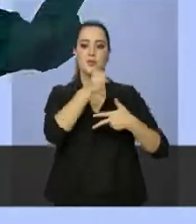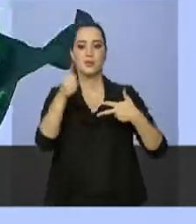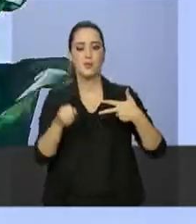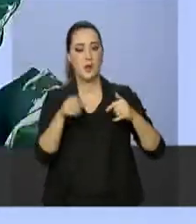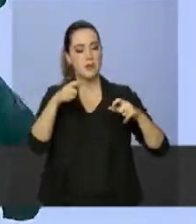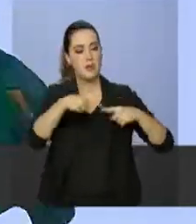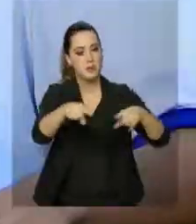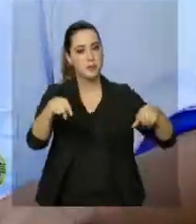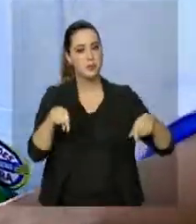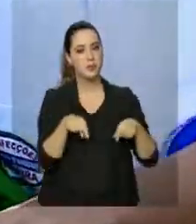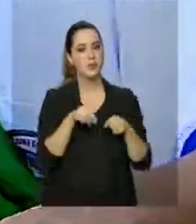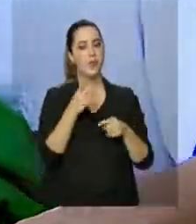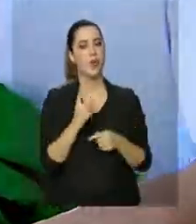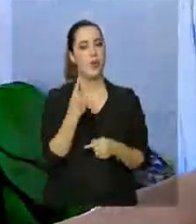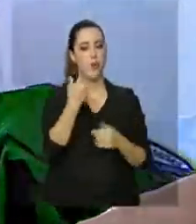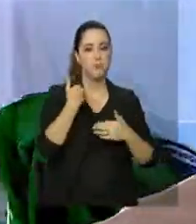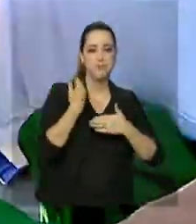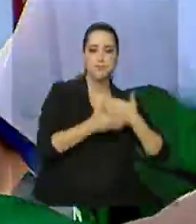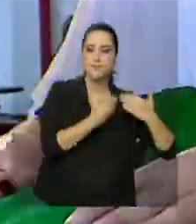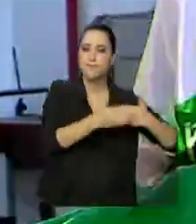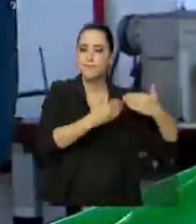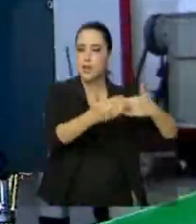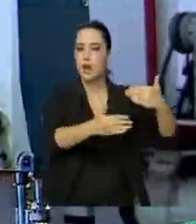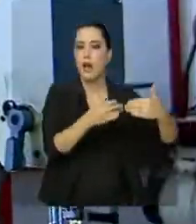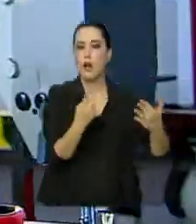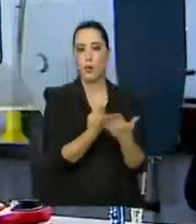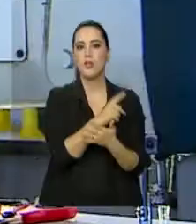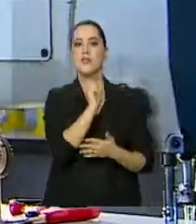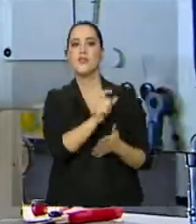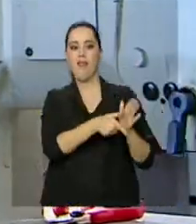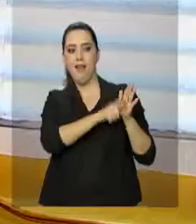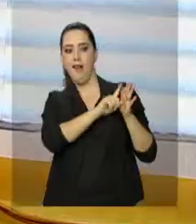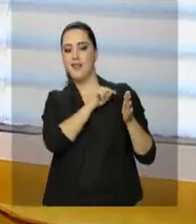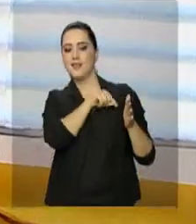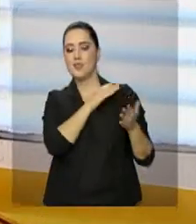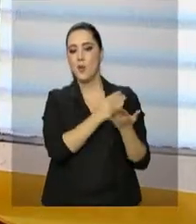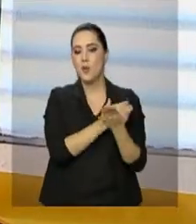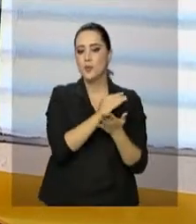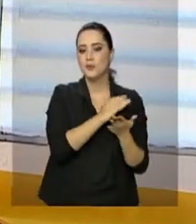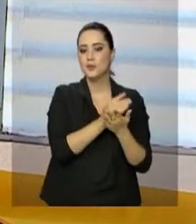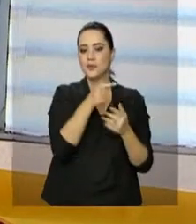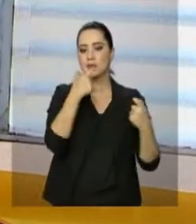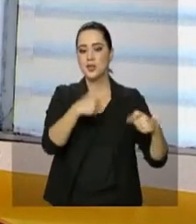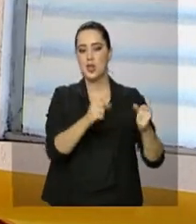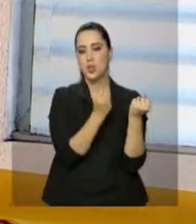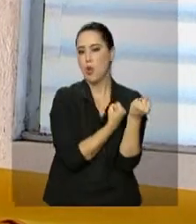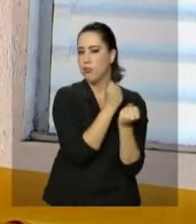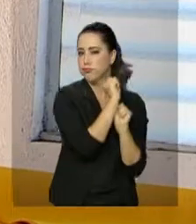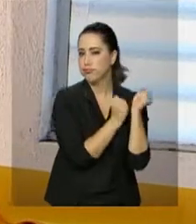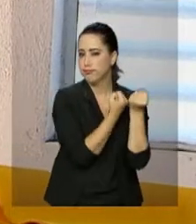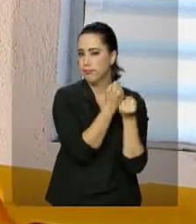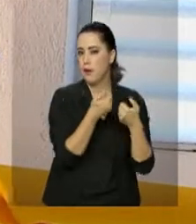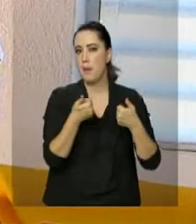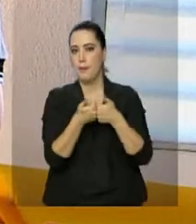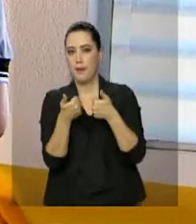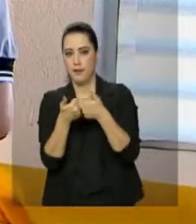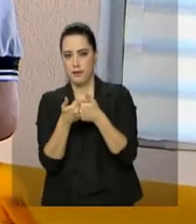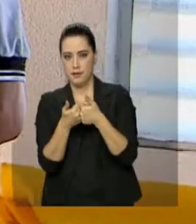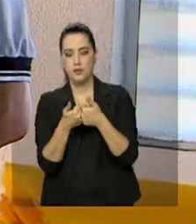Poderes em Brasília, um longo caminho é percorrido. Ele começa nesta fábrica, que fica na região